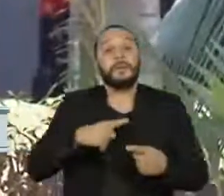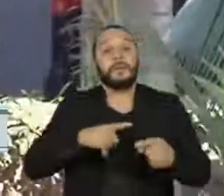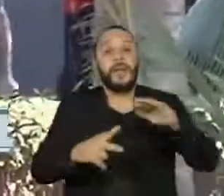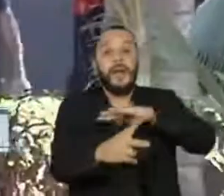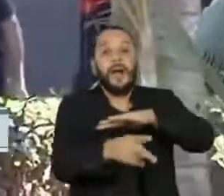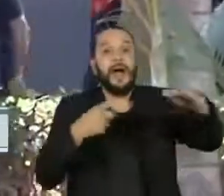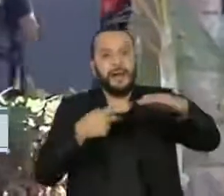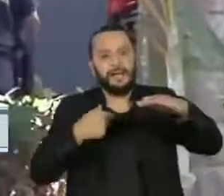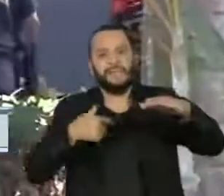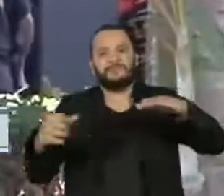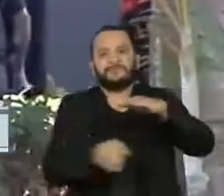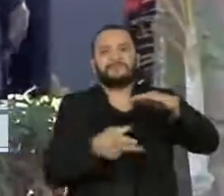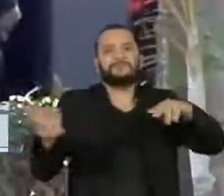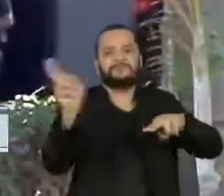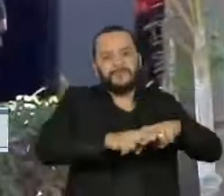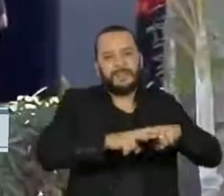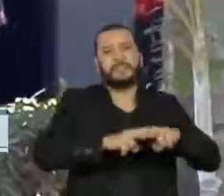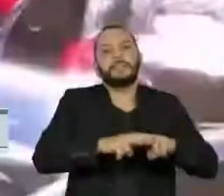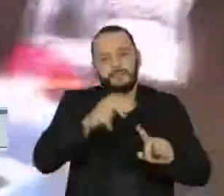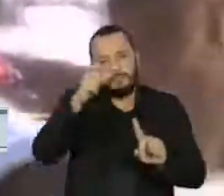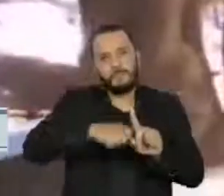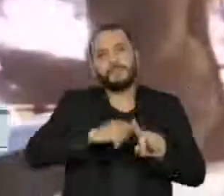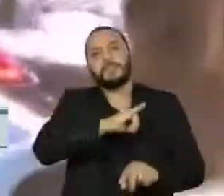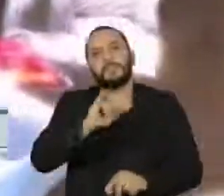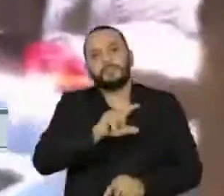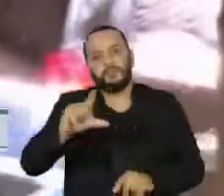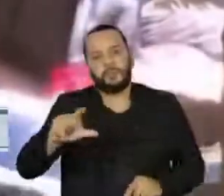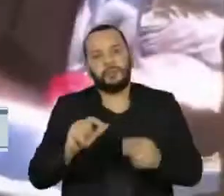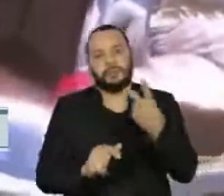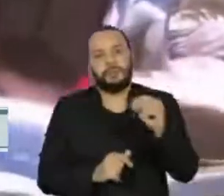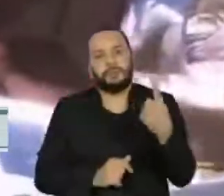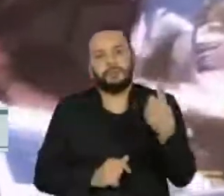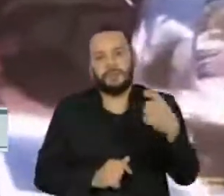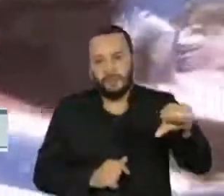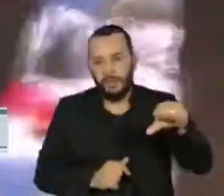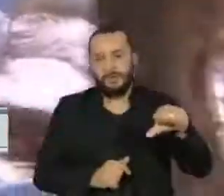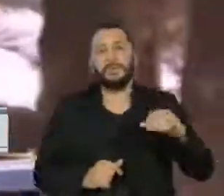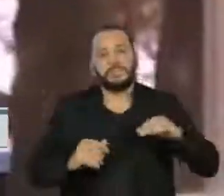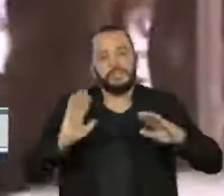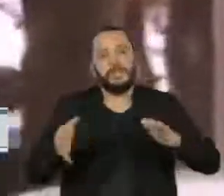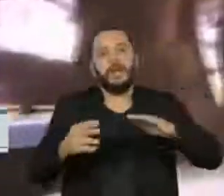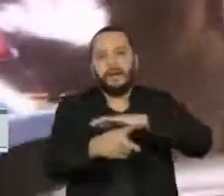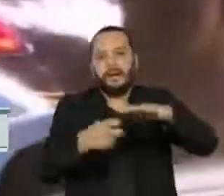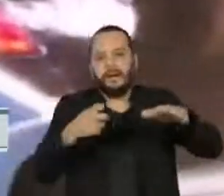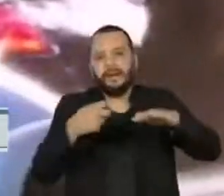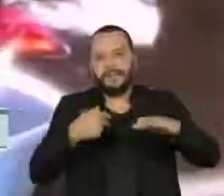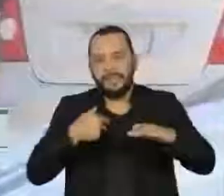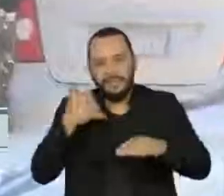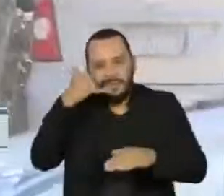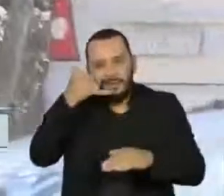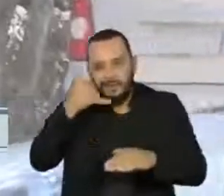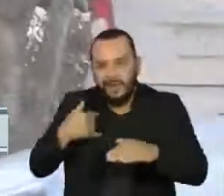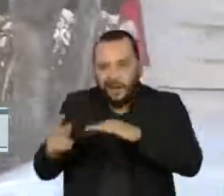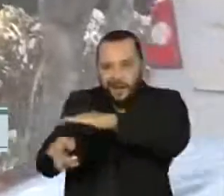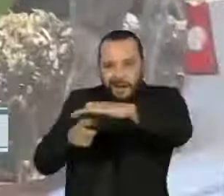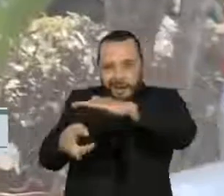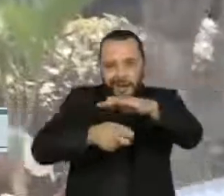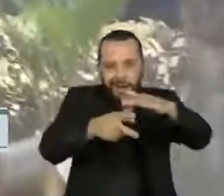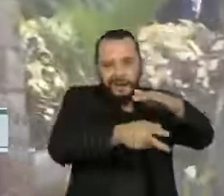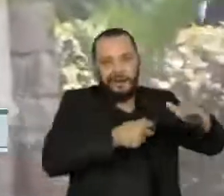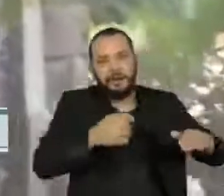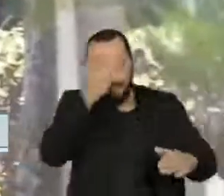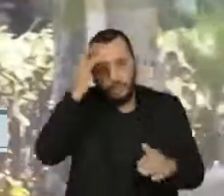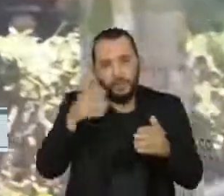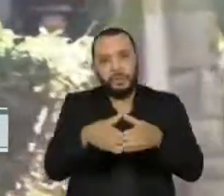durante a operação Spoofing, em julho de 2019. Eles eram acusados de invadir celulares de autoridades e membros da Lava Jato.